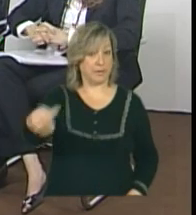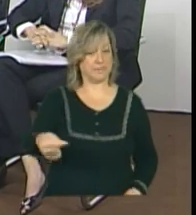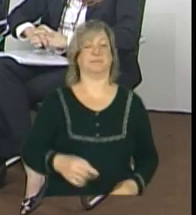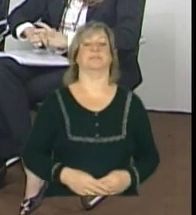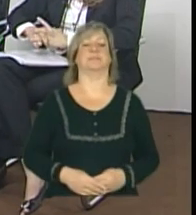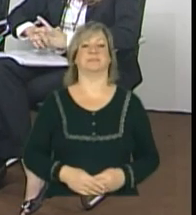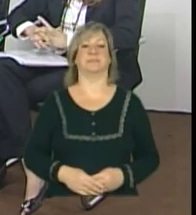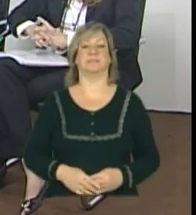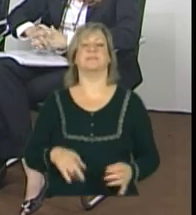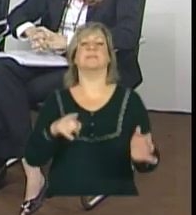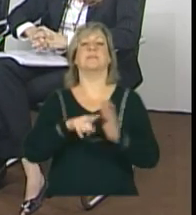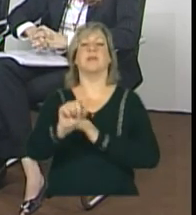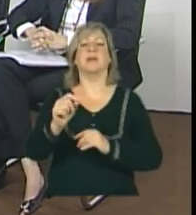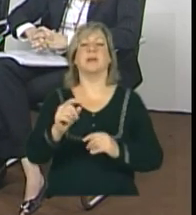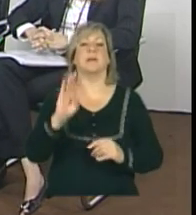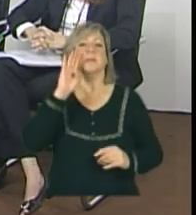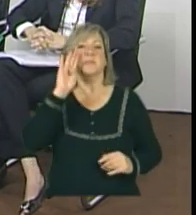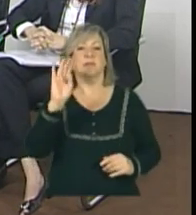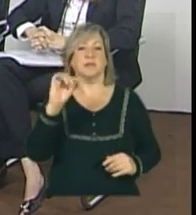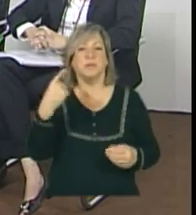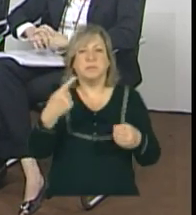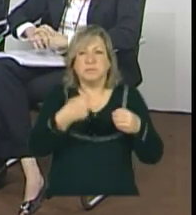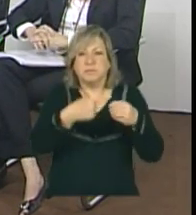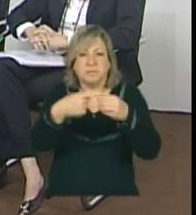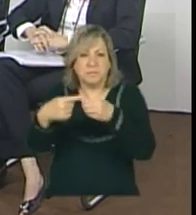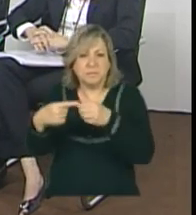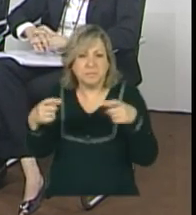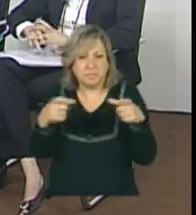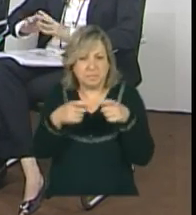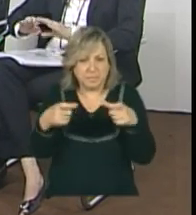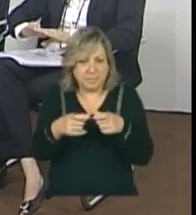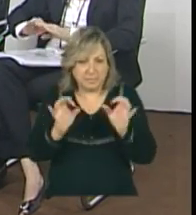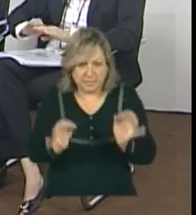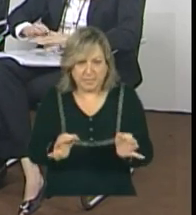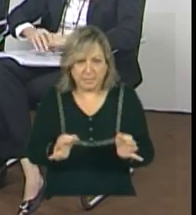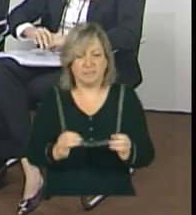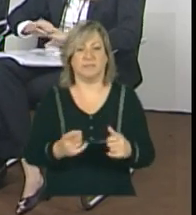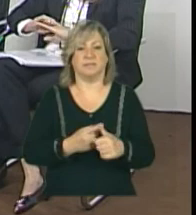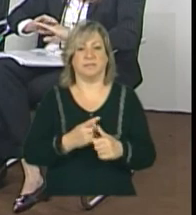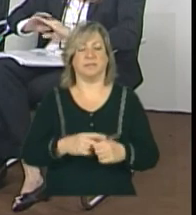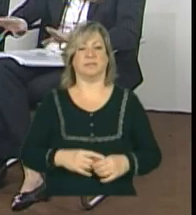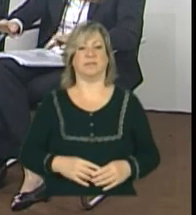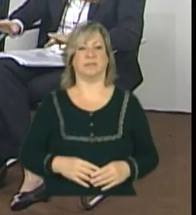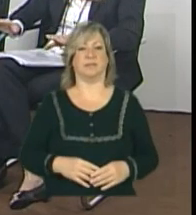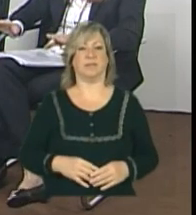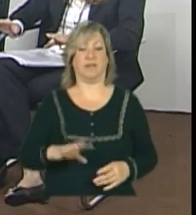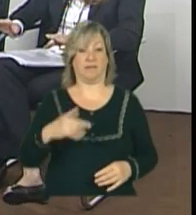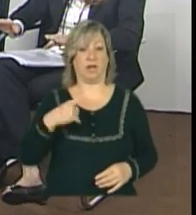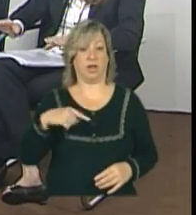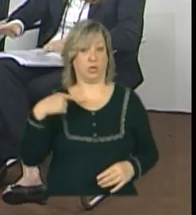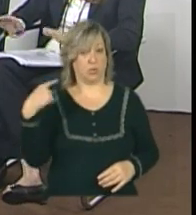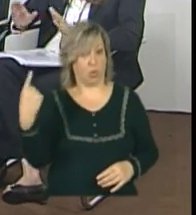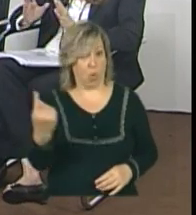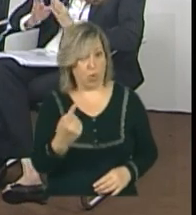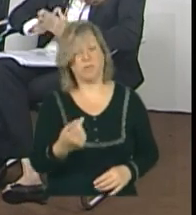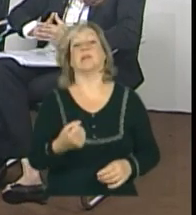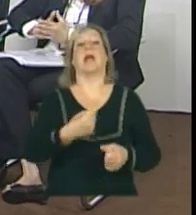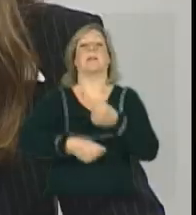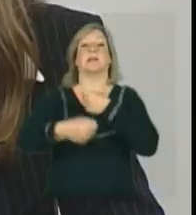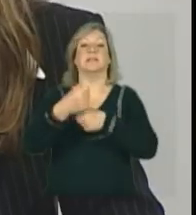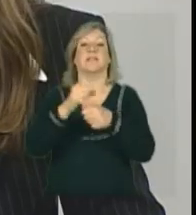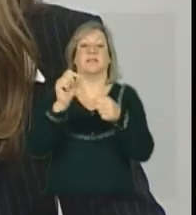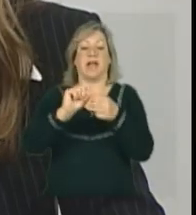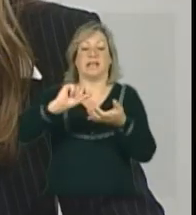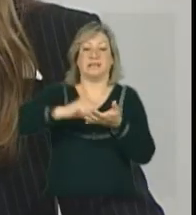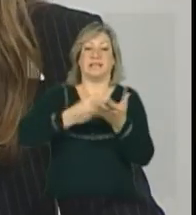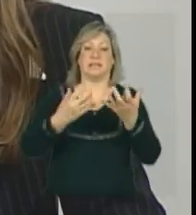Principalmente para os que são de pequeno porte, acho que ela quer saber a prioridade. Para todos. atendidos primeiros que são... Os municípios que realizaram aceite, eles recebem a